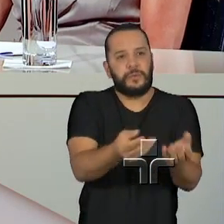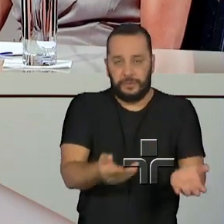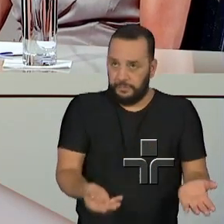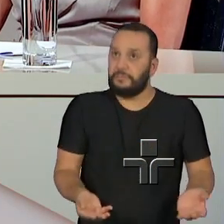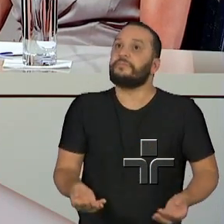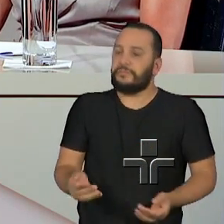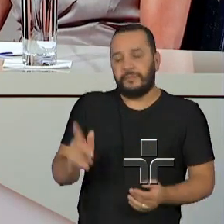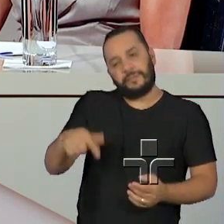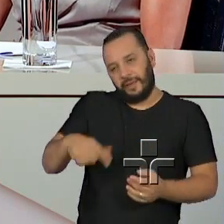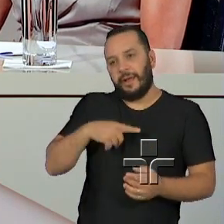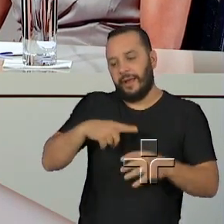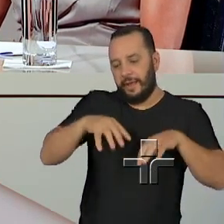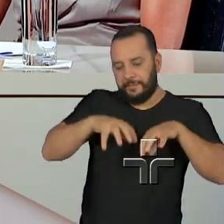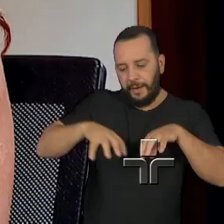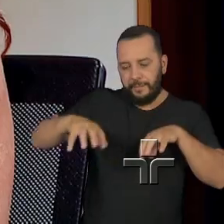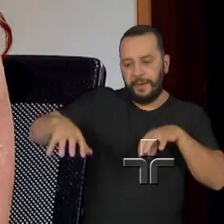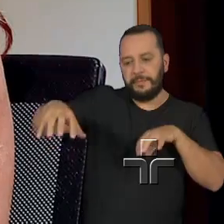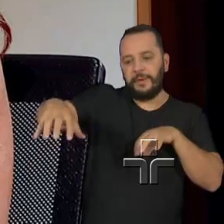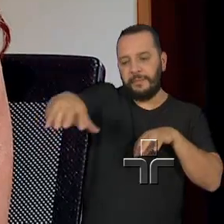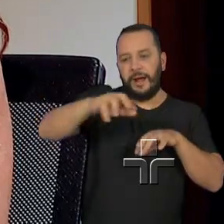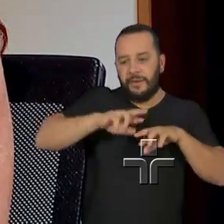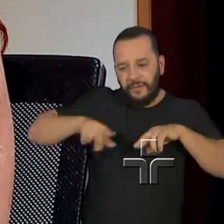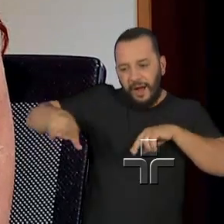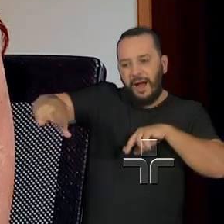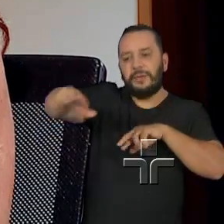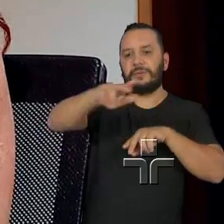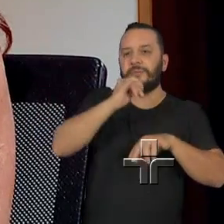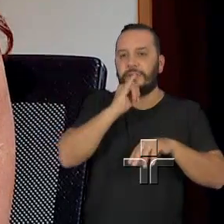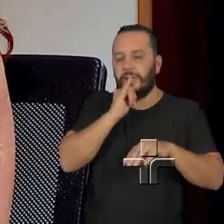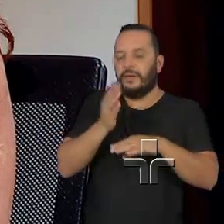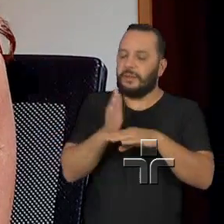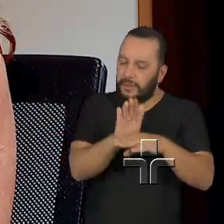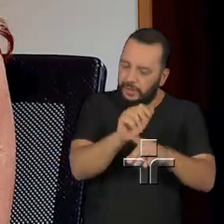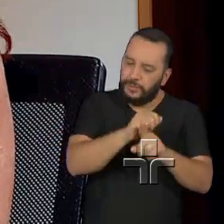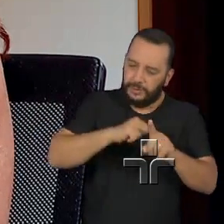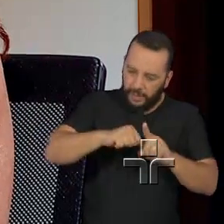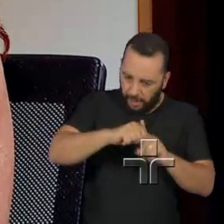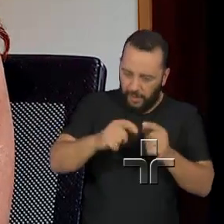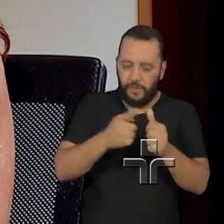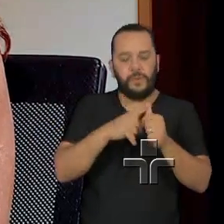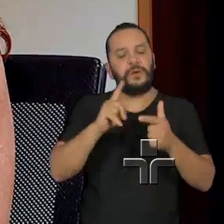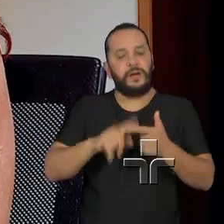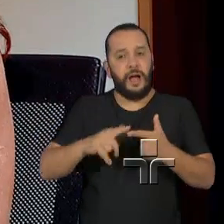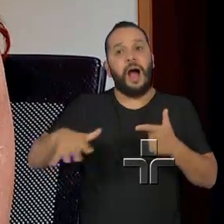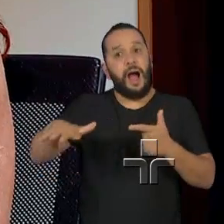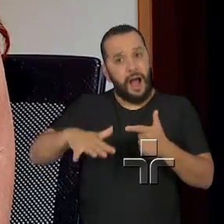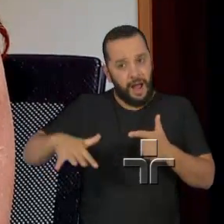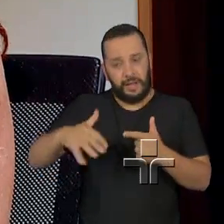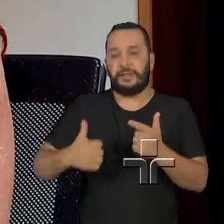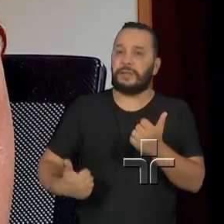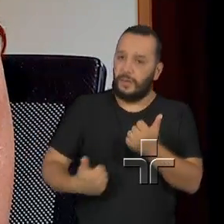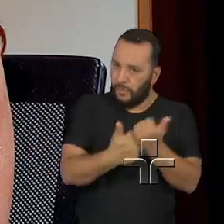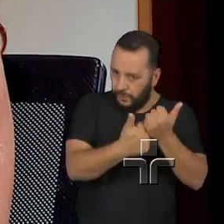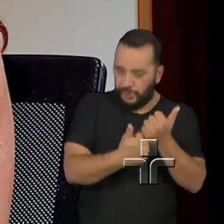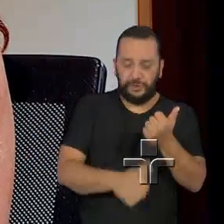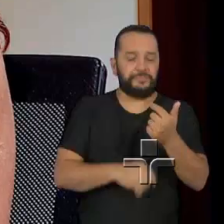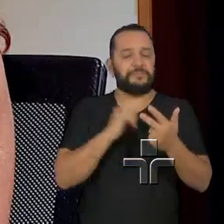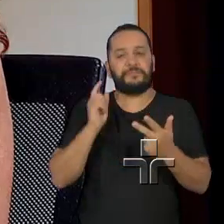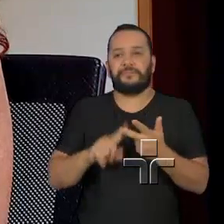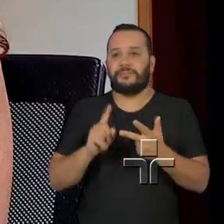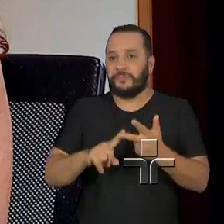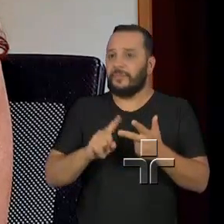multidisciplinar, é uma avaliação feita pela assistência social, com apoio da saúde, muitas vezes demanda algum suporte de saúde.